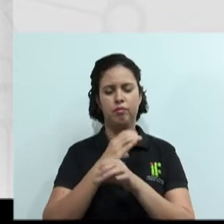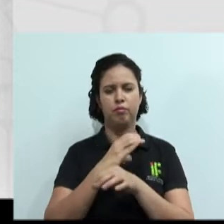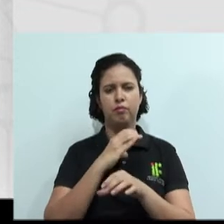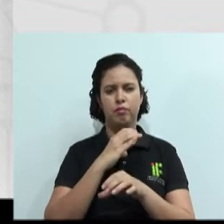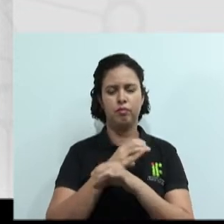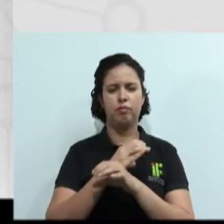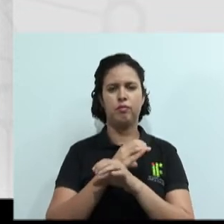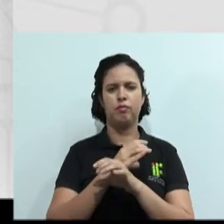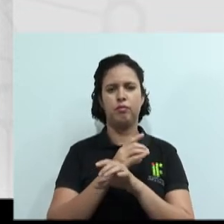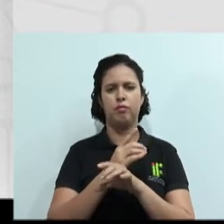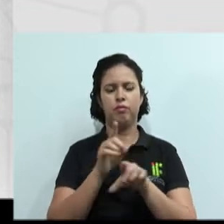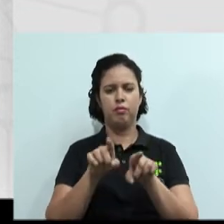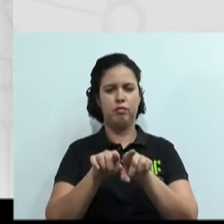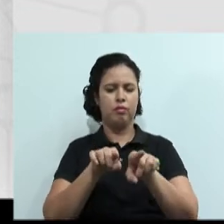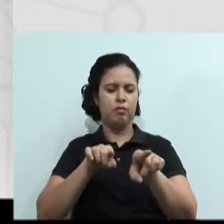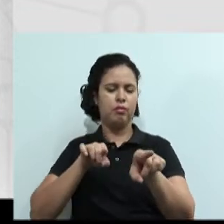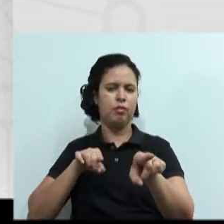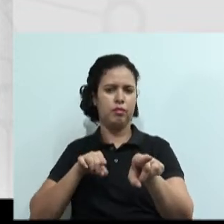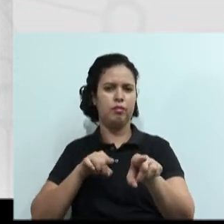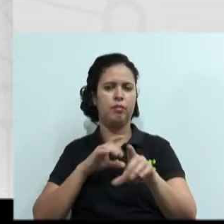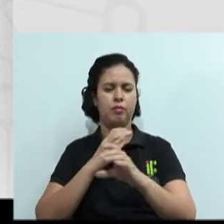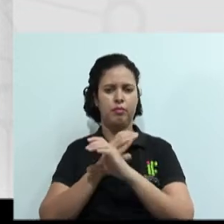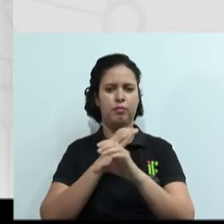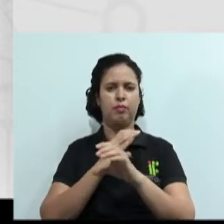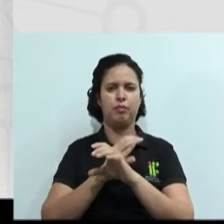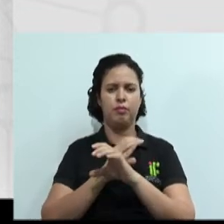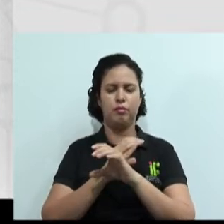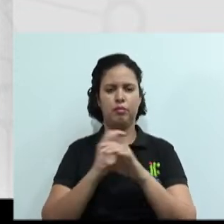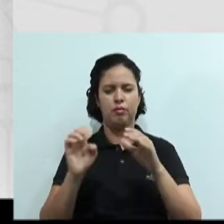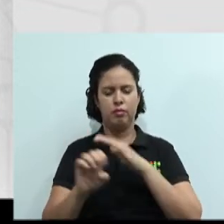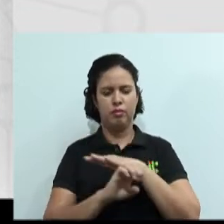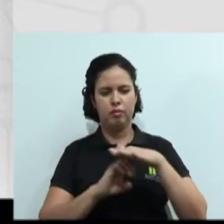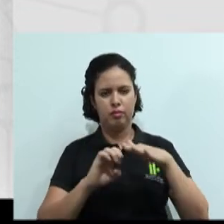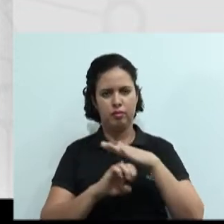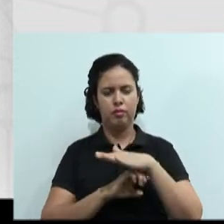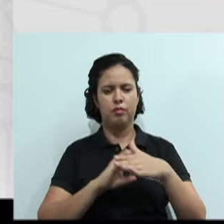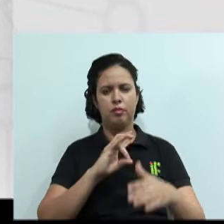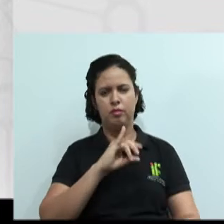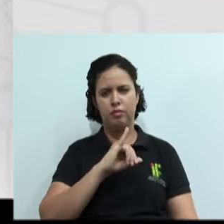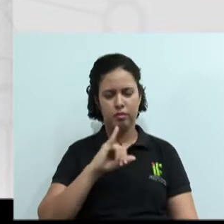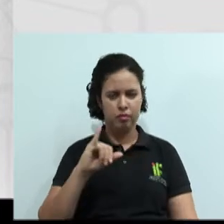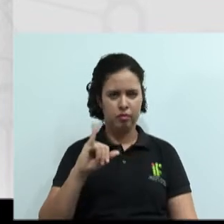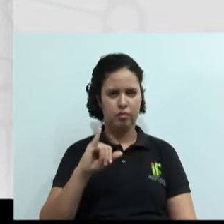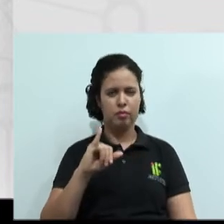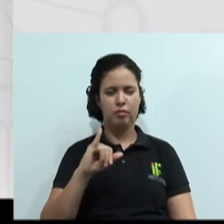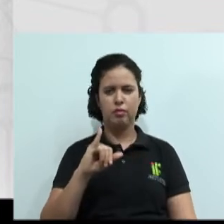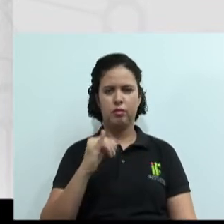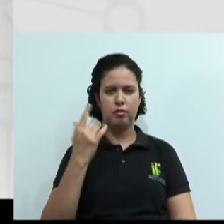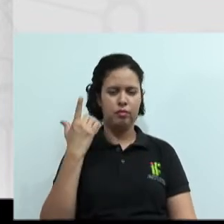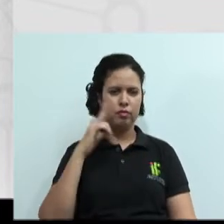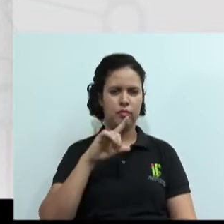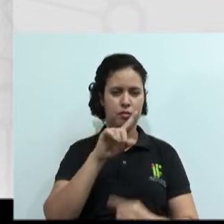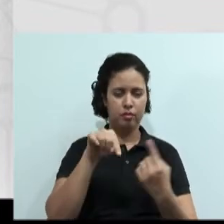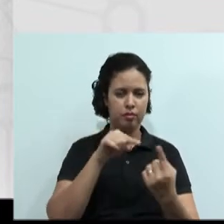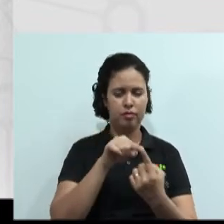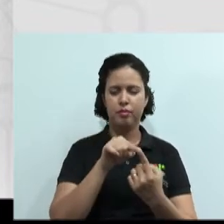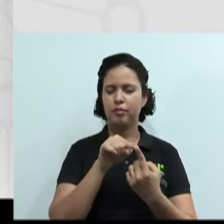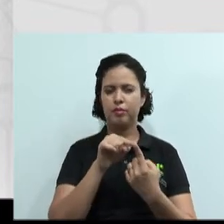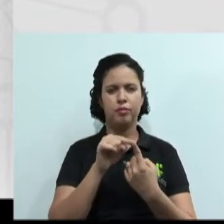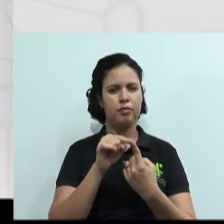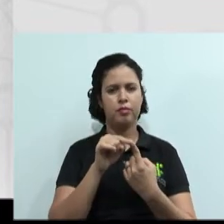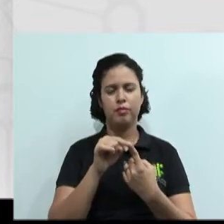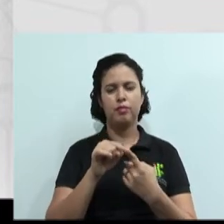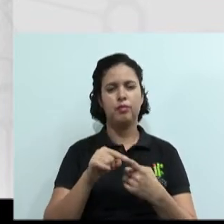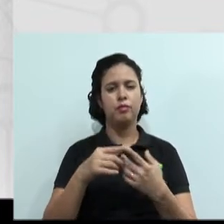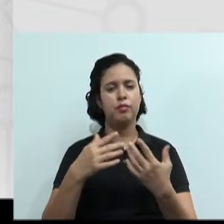atraso na comunicação, a empresa vai caminhar para o lado oposto ao objetivo organizacional, ok? Isso não é